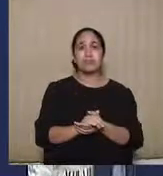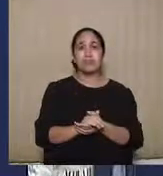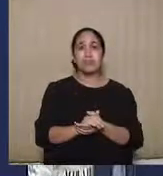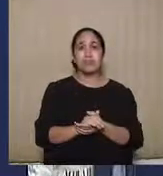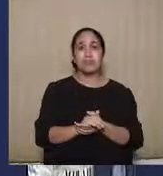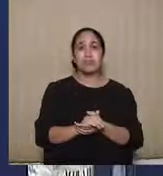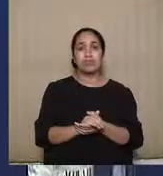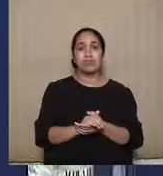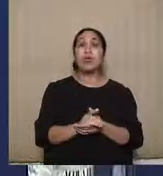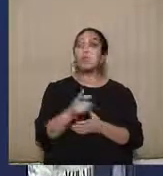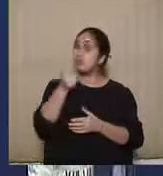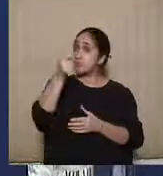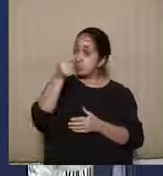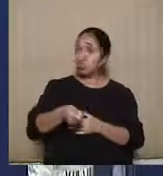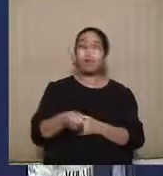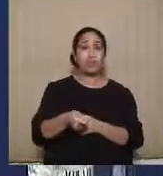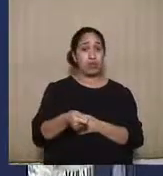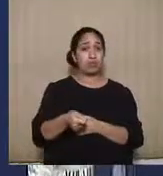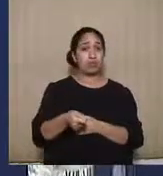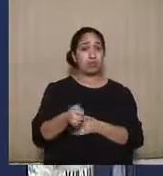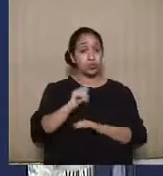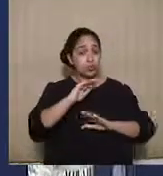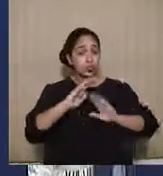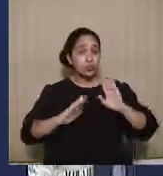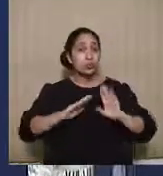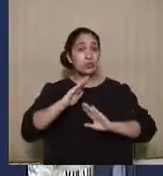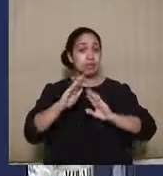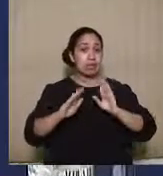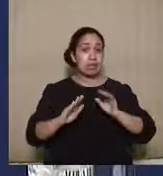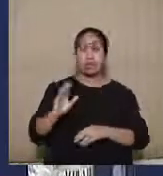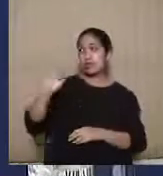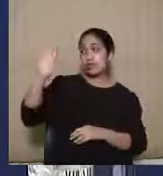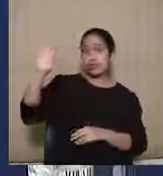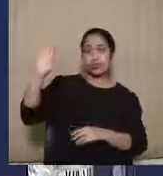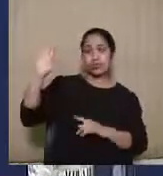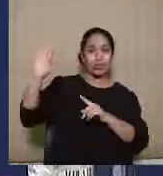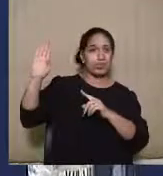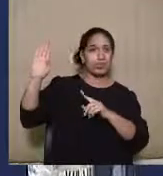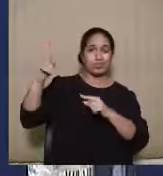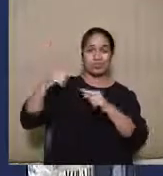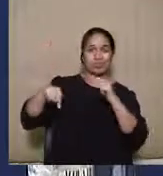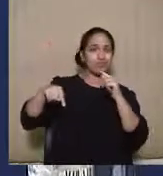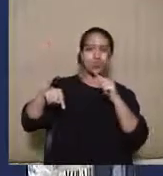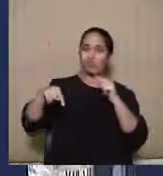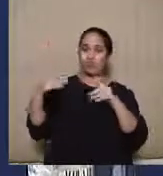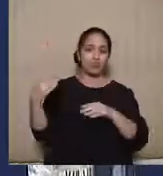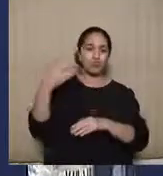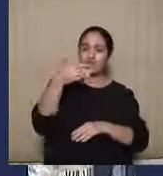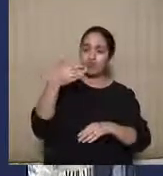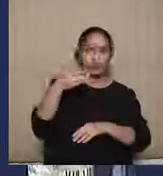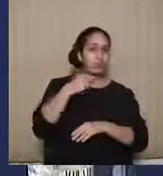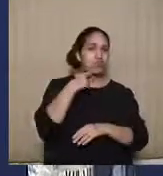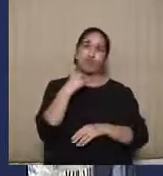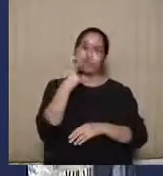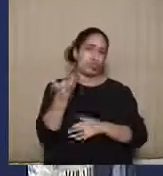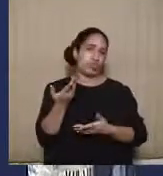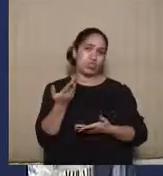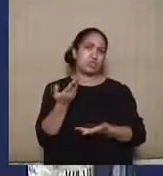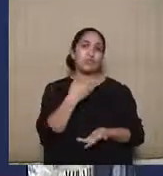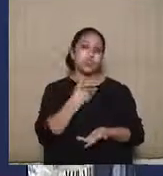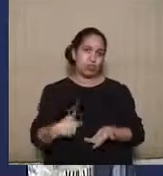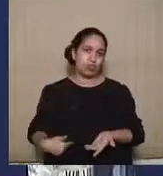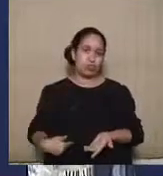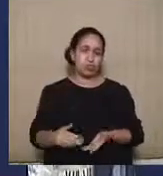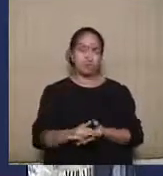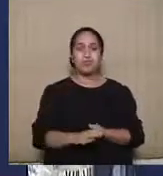o dever de se zelar para que candidatos eventualmente inelegíveis não tenham acesso aos cargos públicos. E eu digo isso pelo